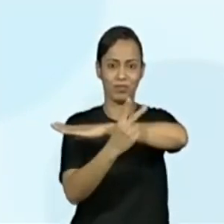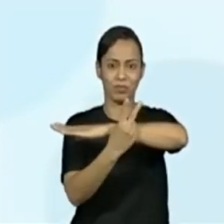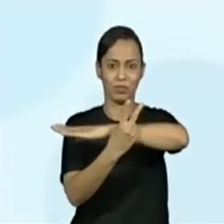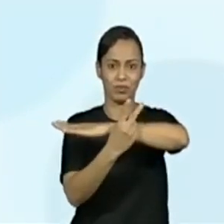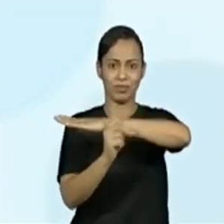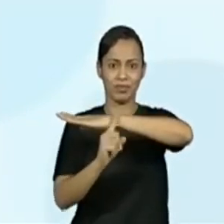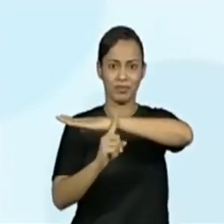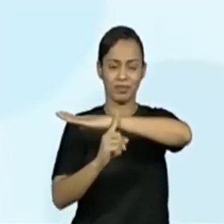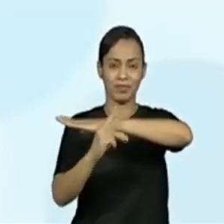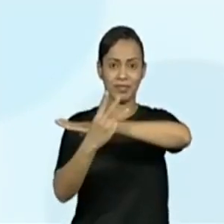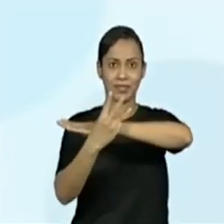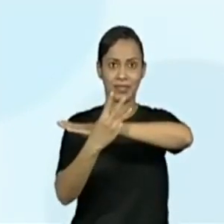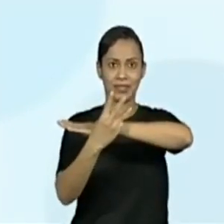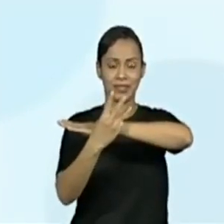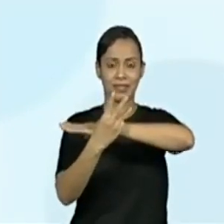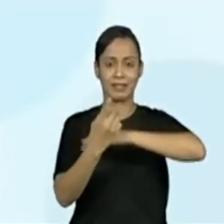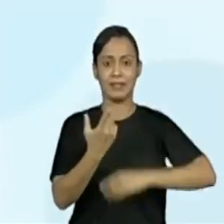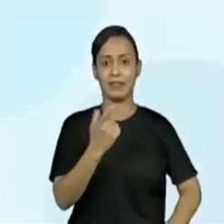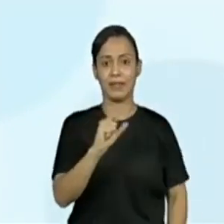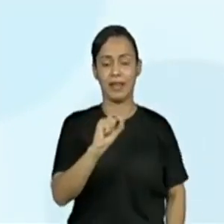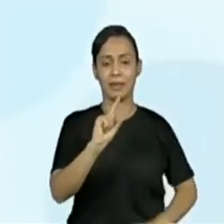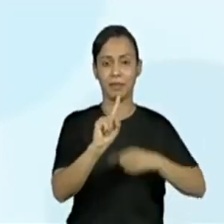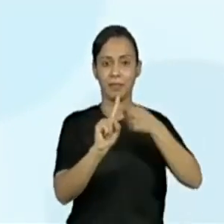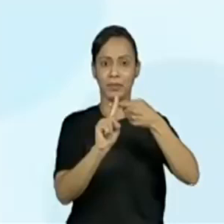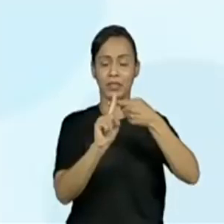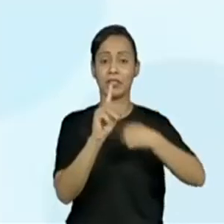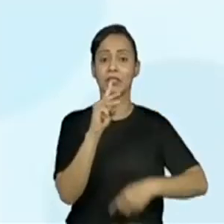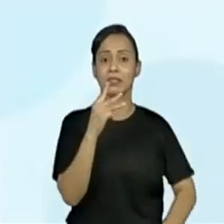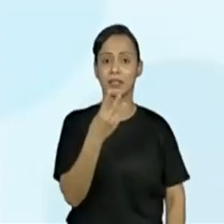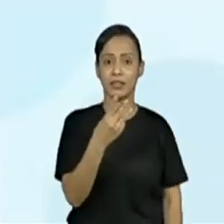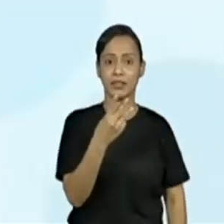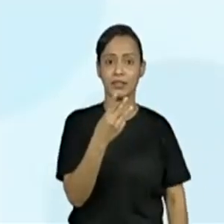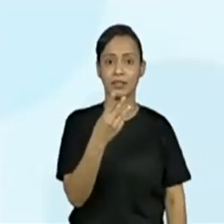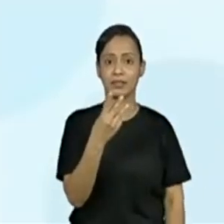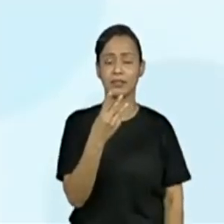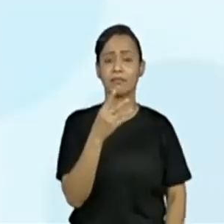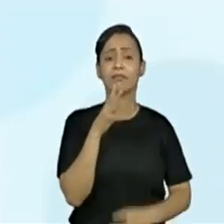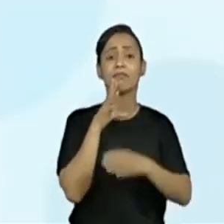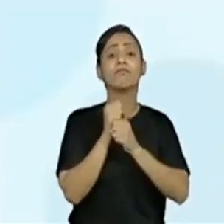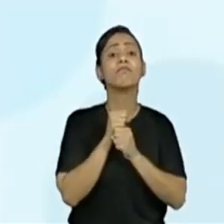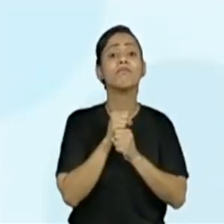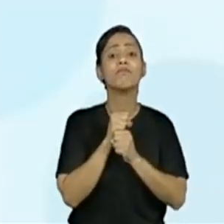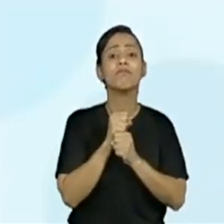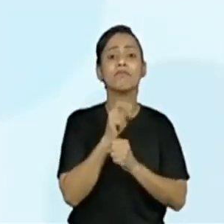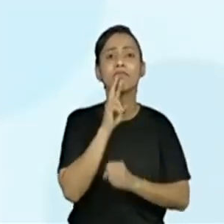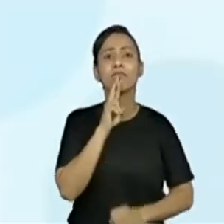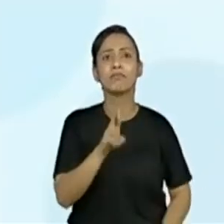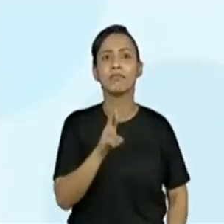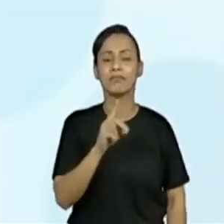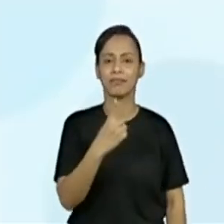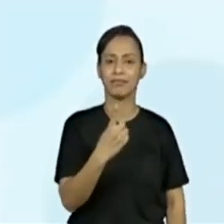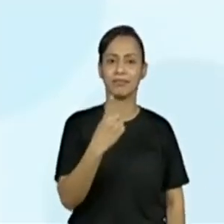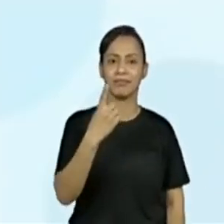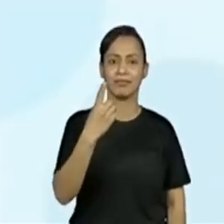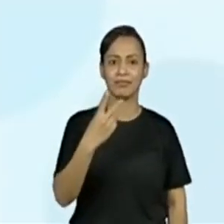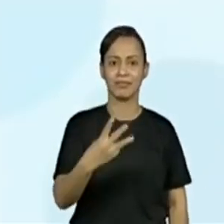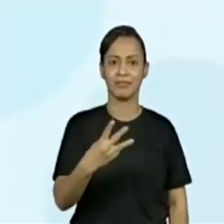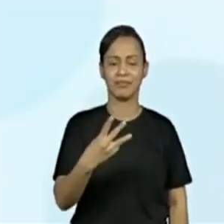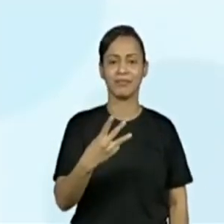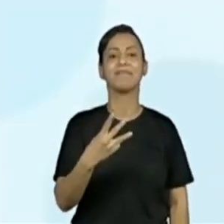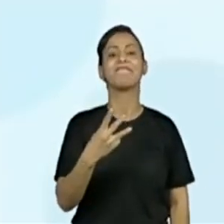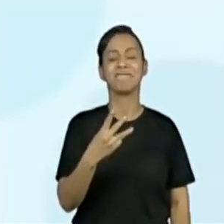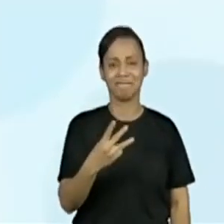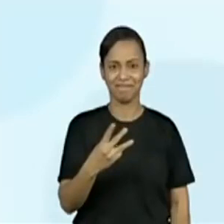E se eu adicionar 3 ao número 10, eu terei um total de 13. 13. Muito bem,